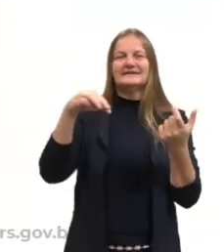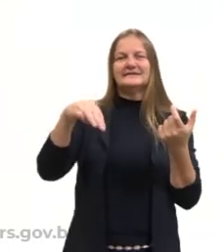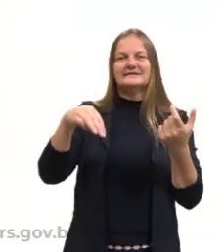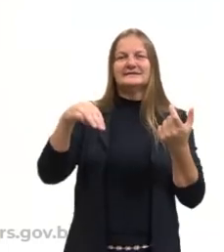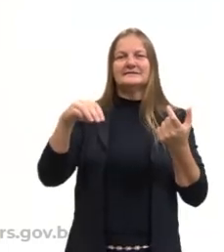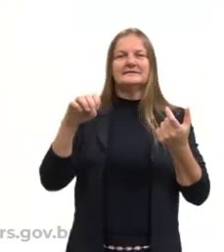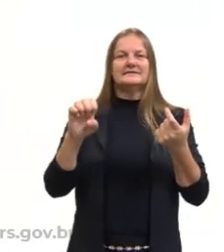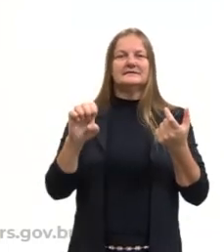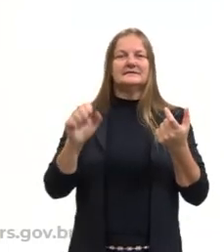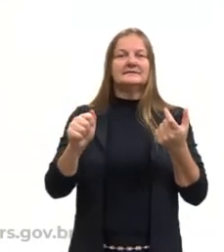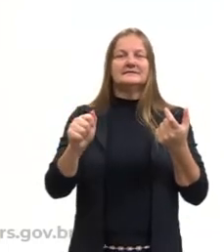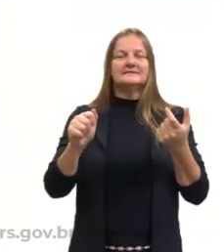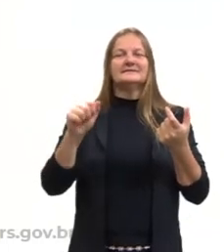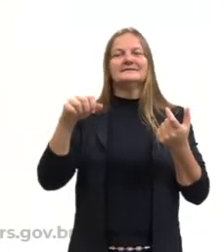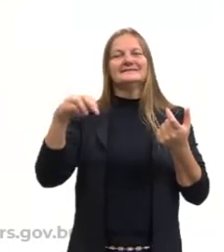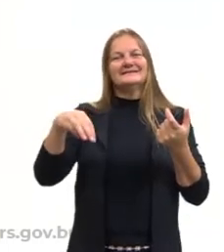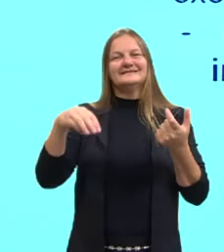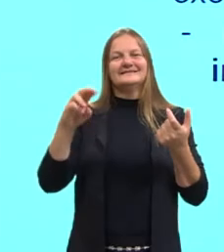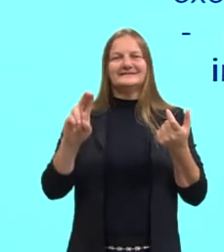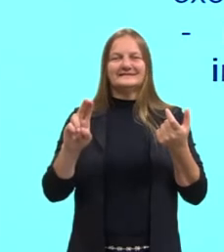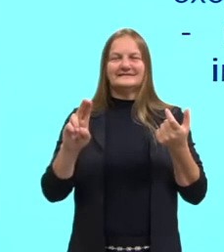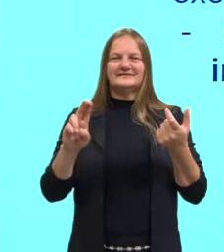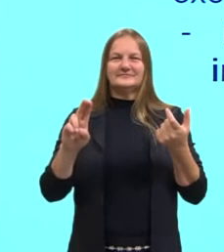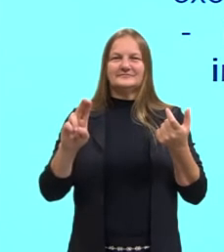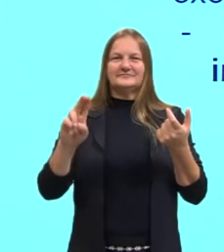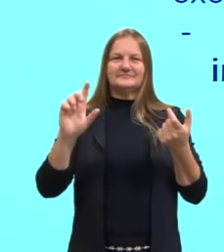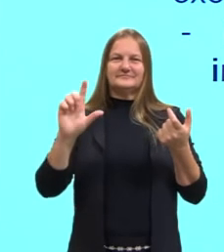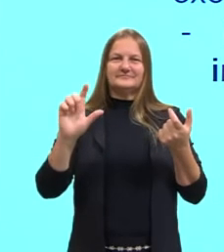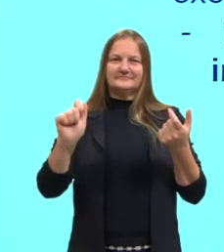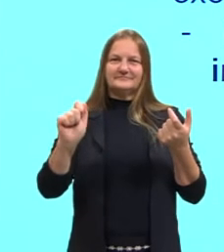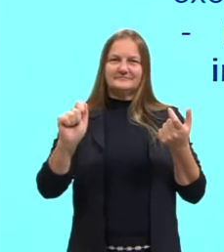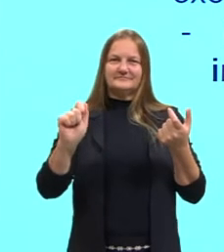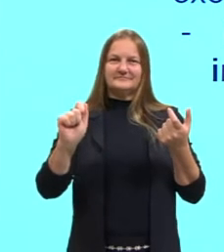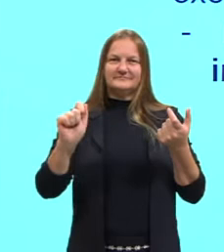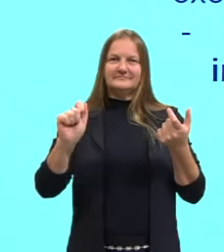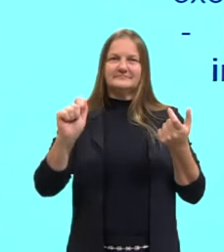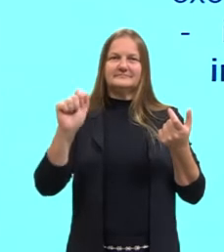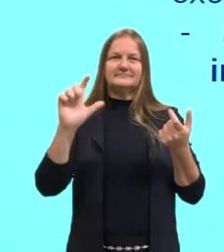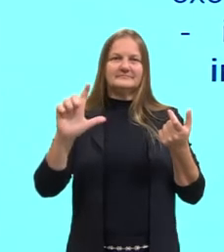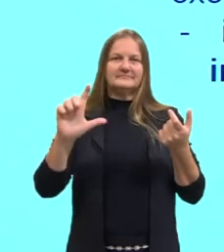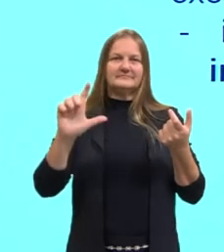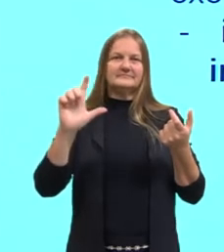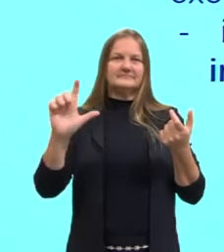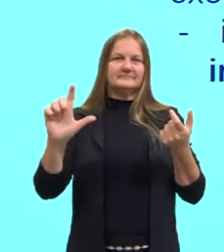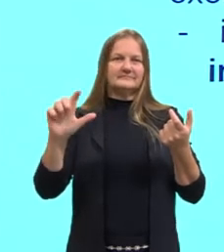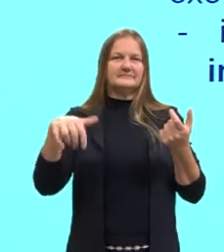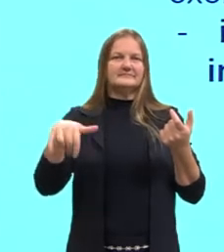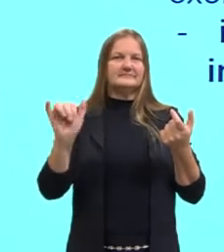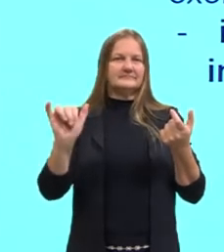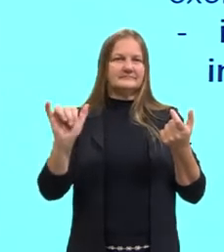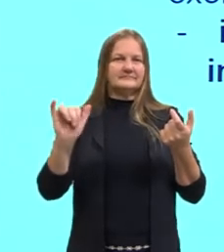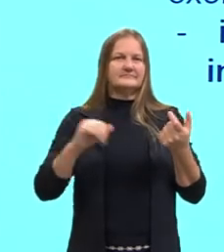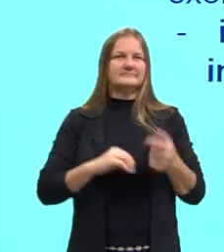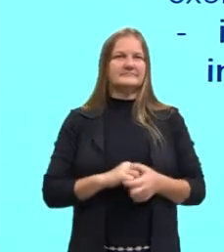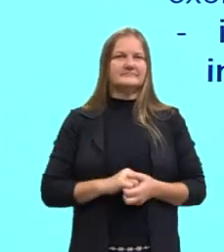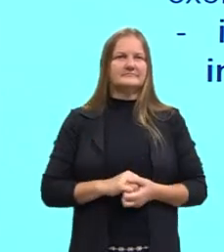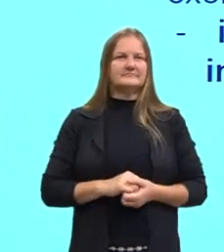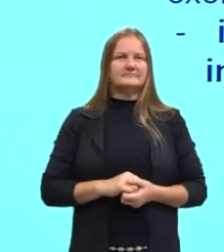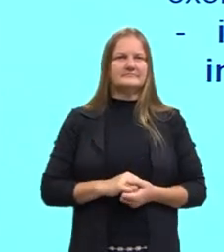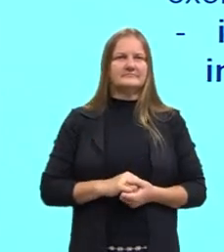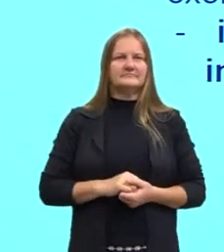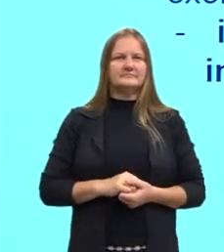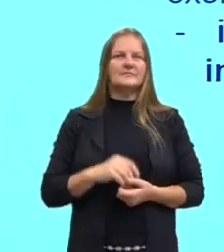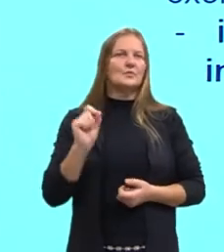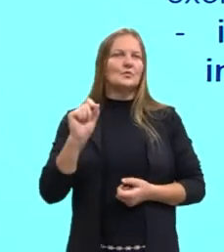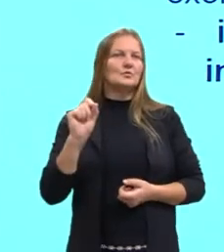A, N, U, A, L, L, Y. Manually.